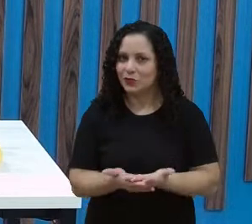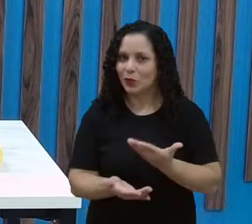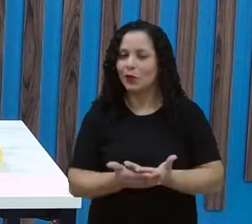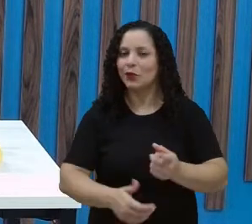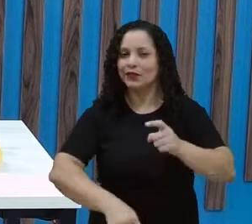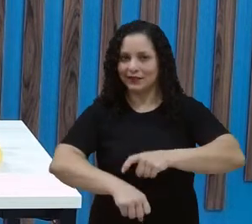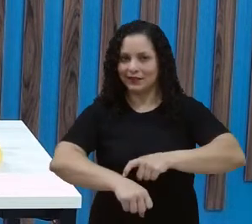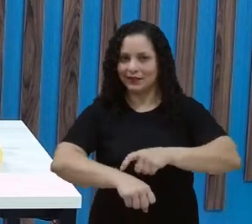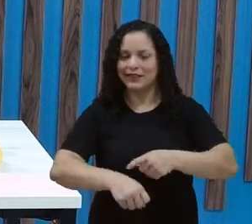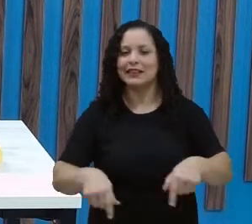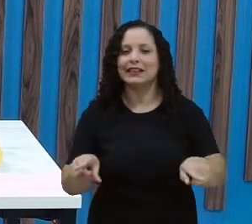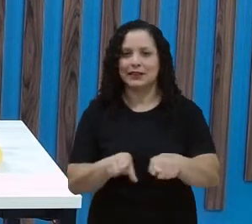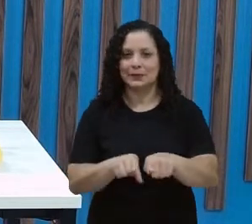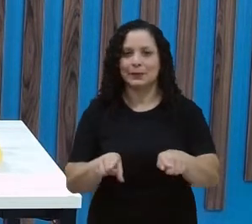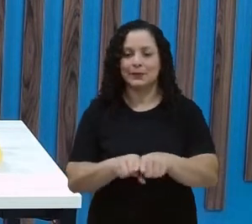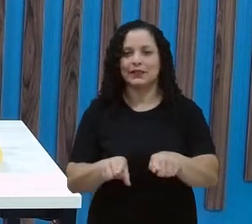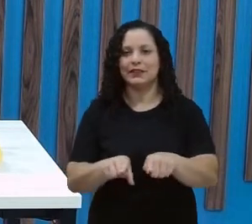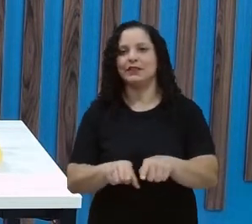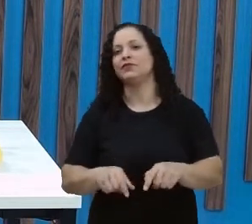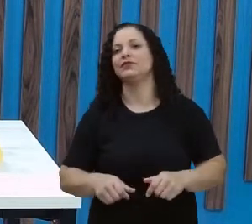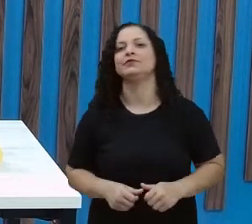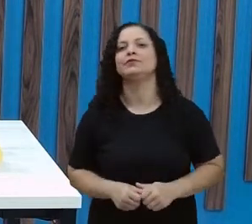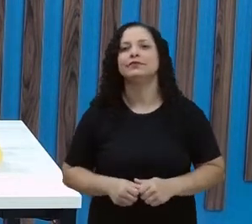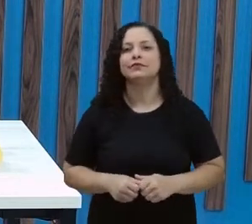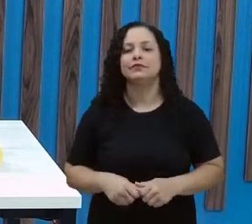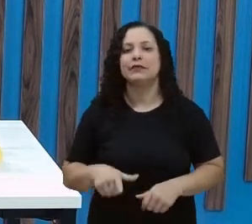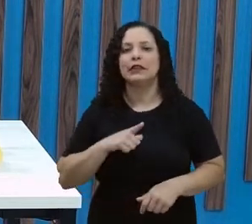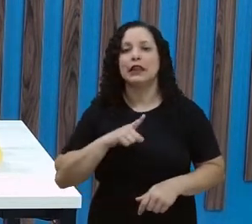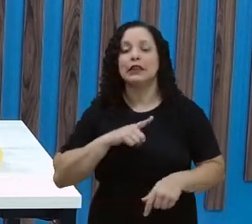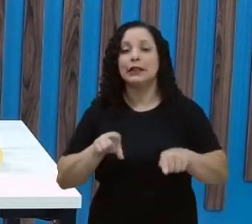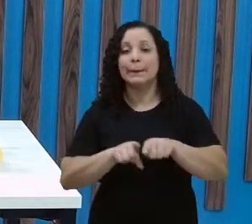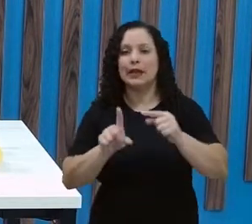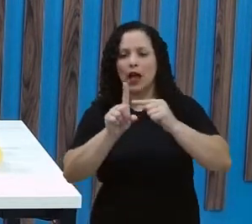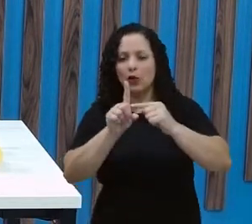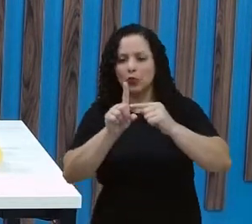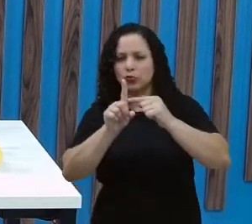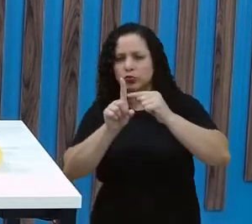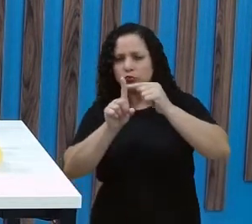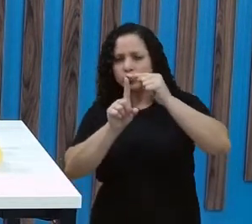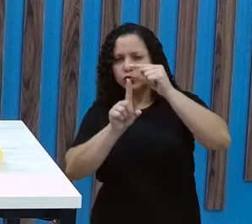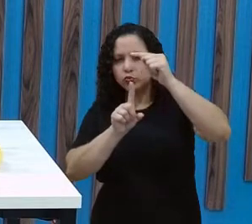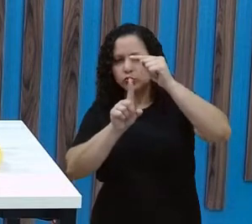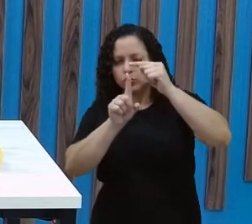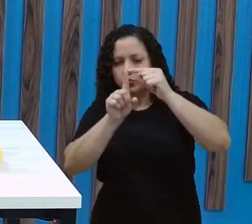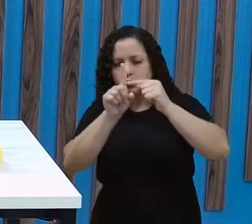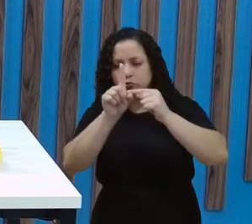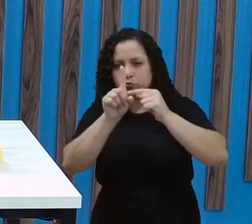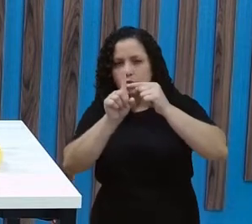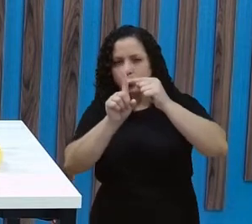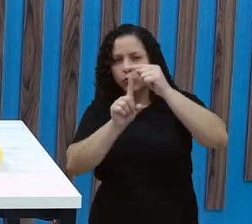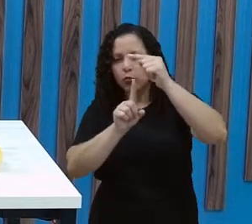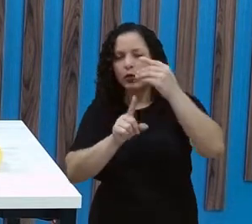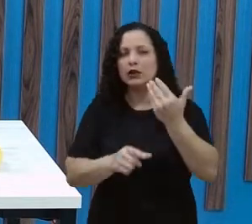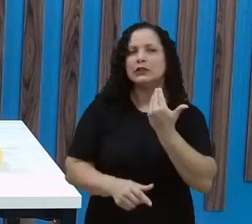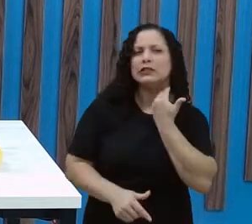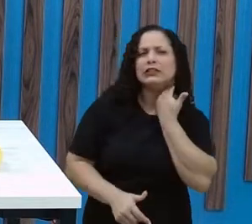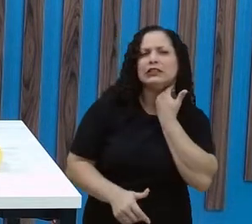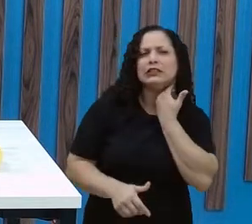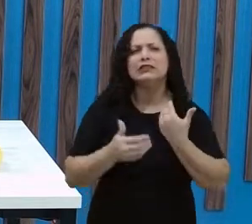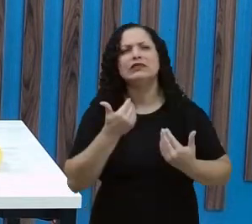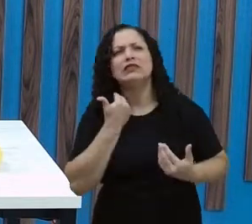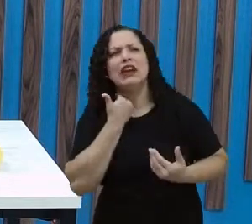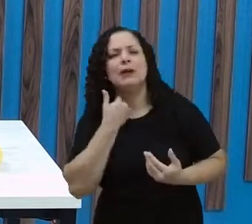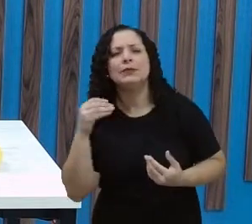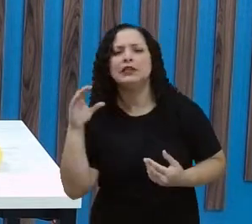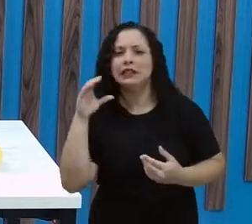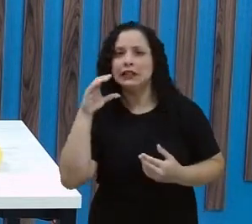também, tá? Temperatura, quando a gente quer saber a temperatura de alguém, se alguém está com febre, se não está